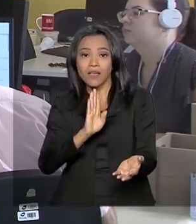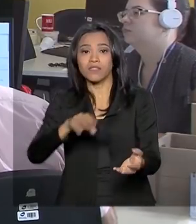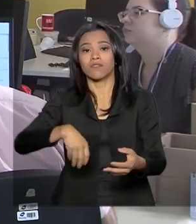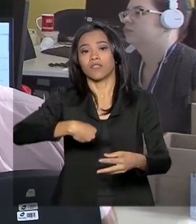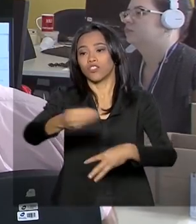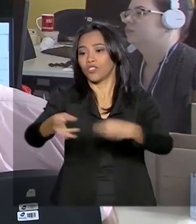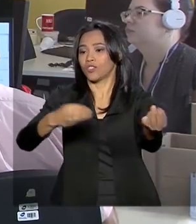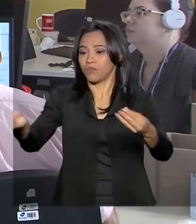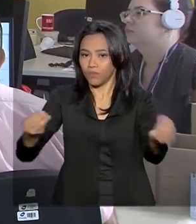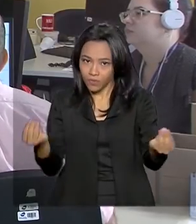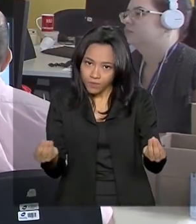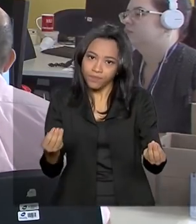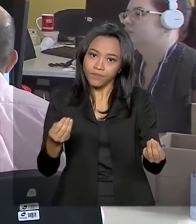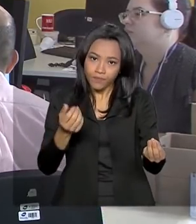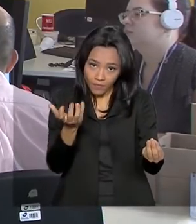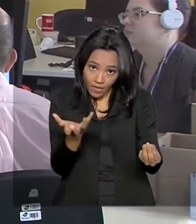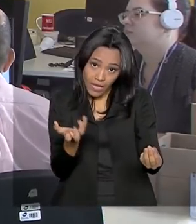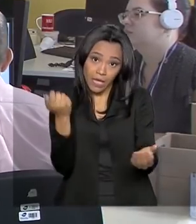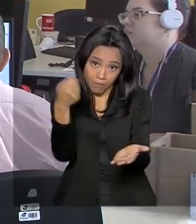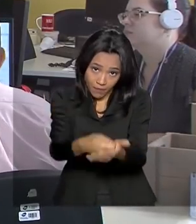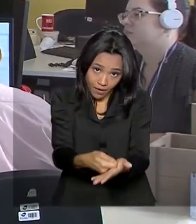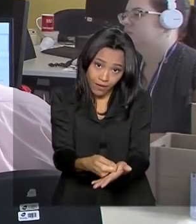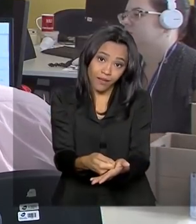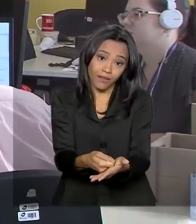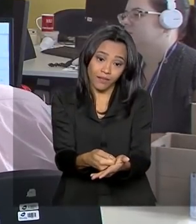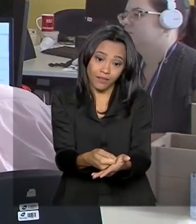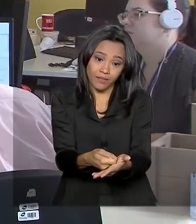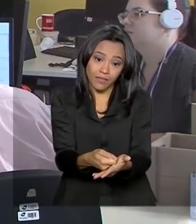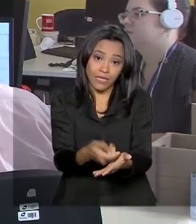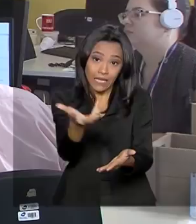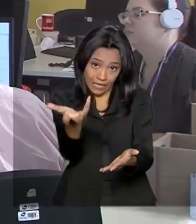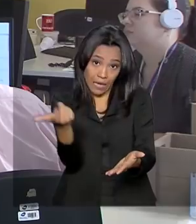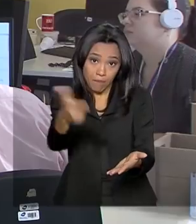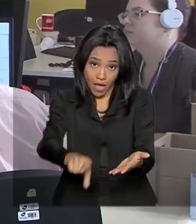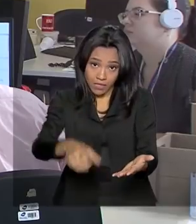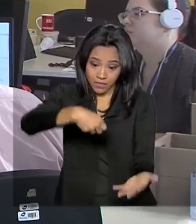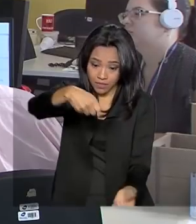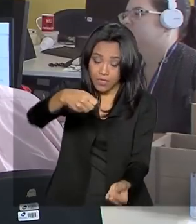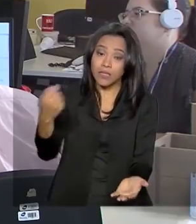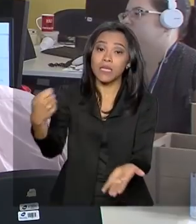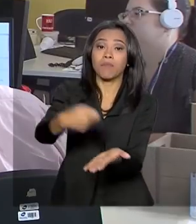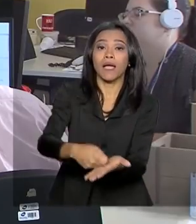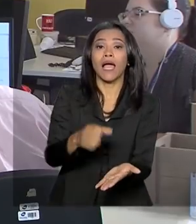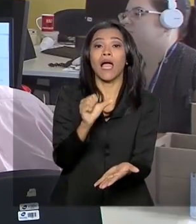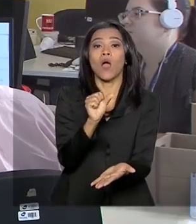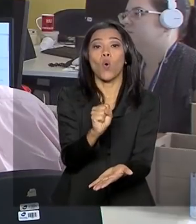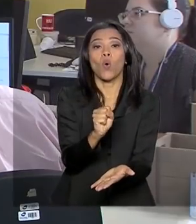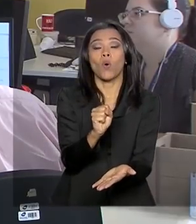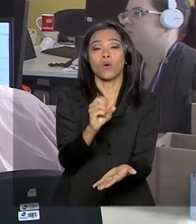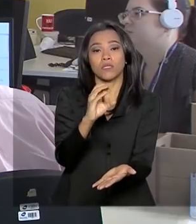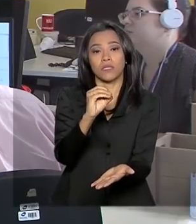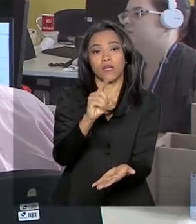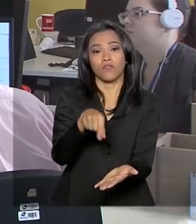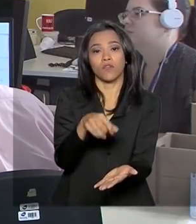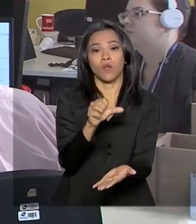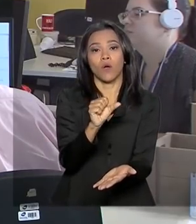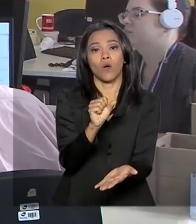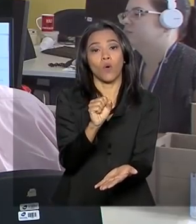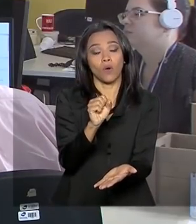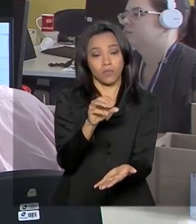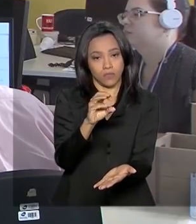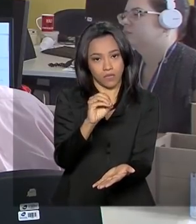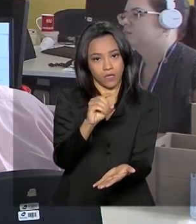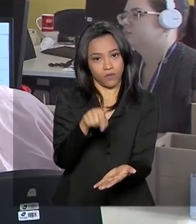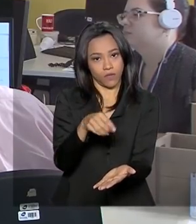cliente. Quem quiser mais terá de pagar R$ 0,08 por unidade. E, a partir de janeiro, todas